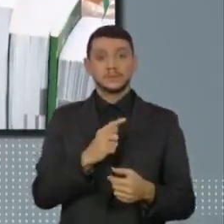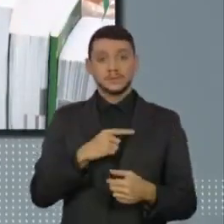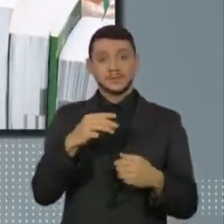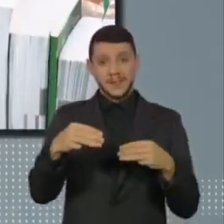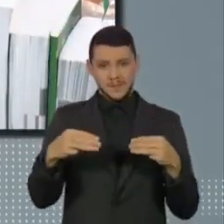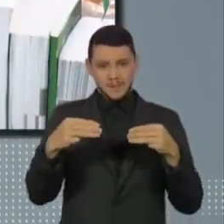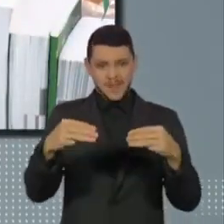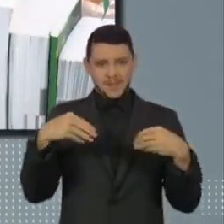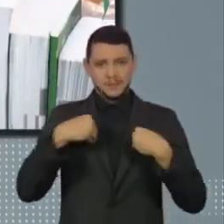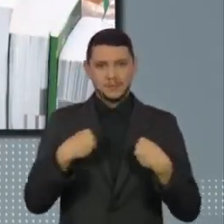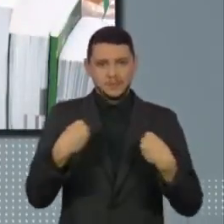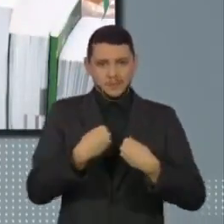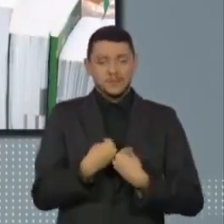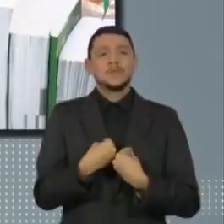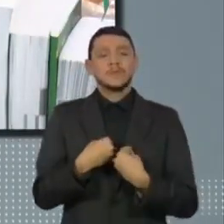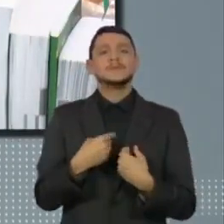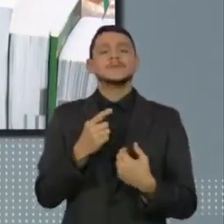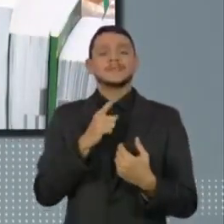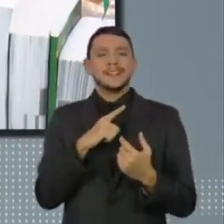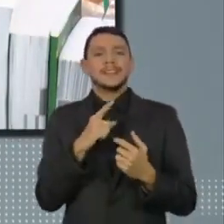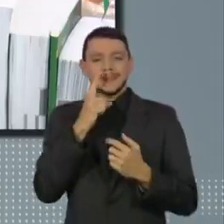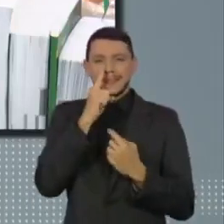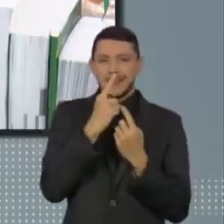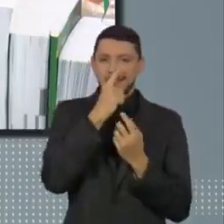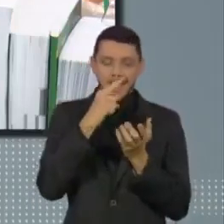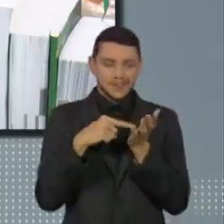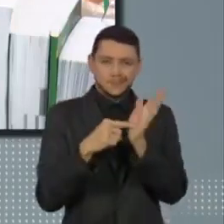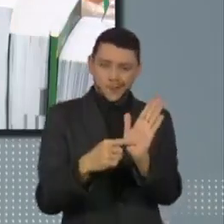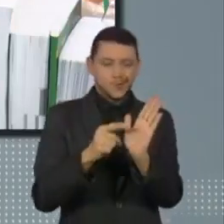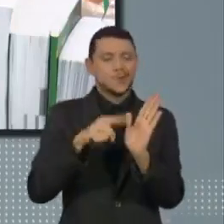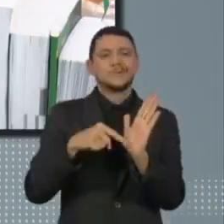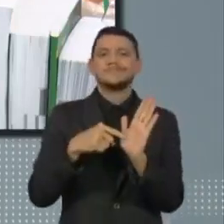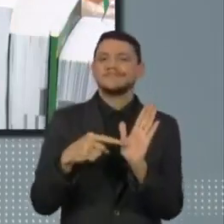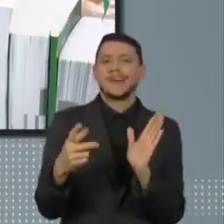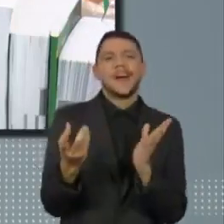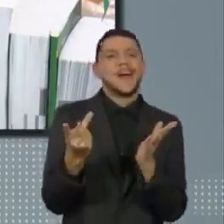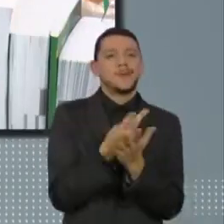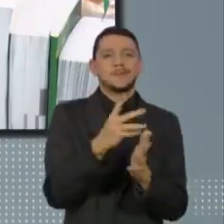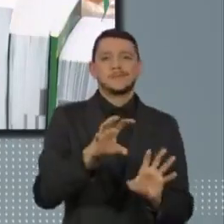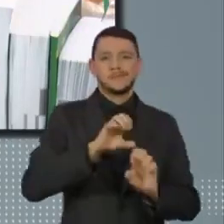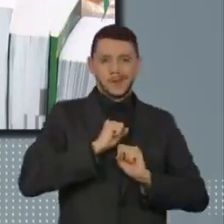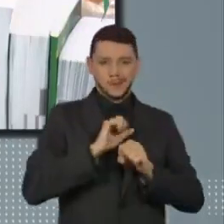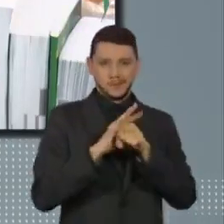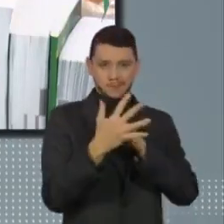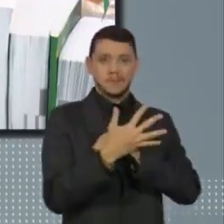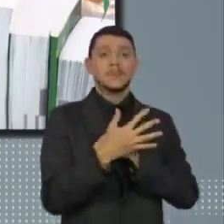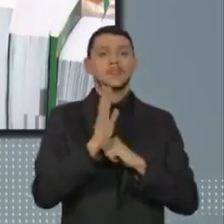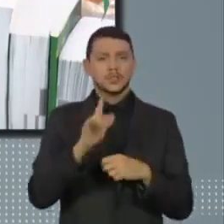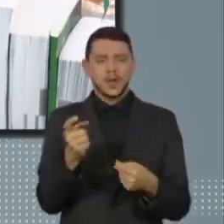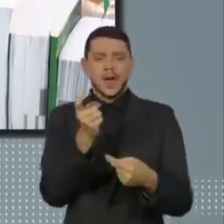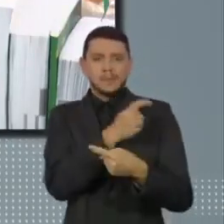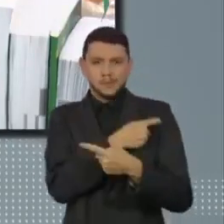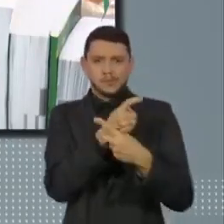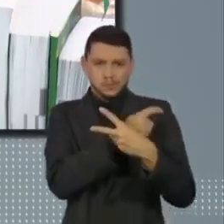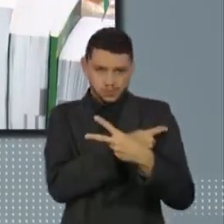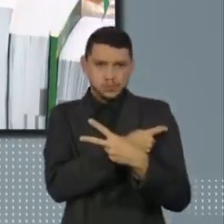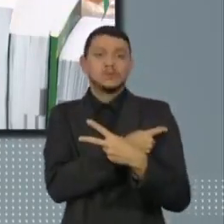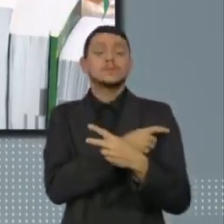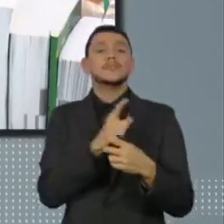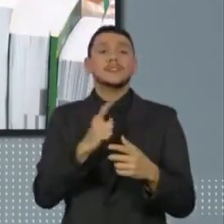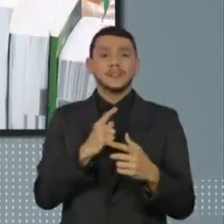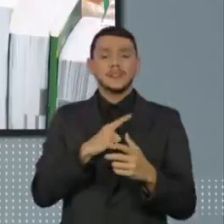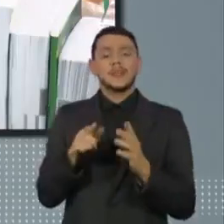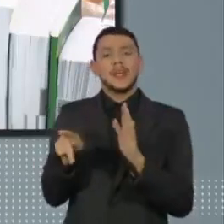Marques, testou positivo para o coronavírus. Ele já tomou as duas doses da vacina e, segundo a assessoria do